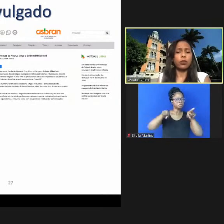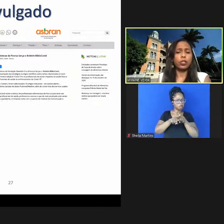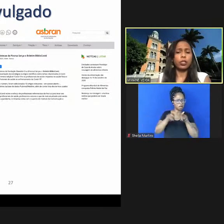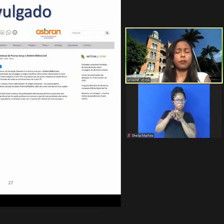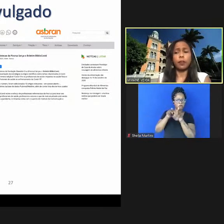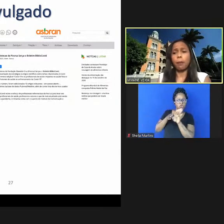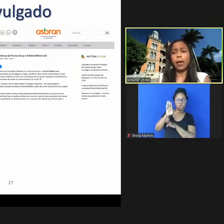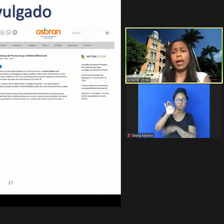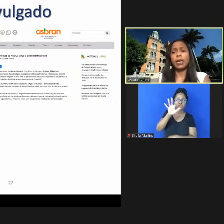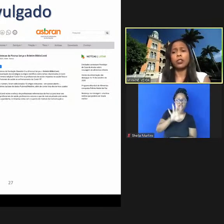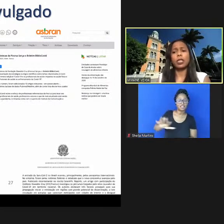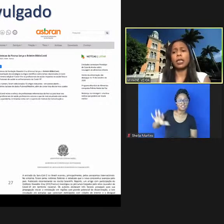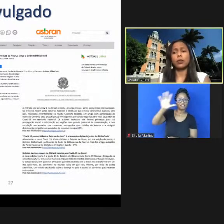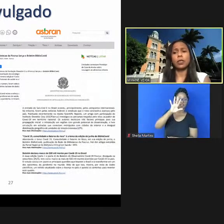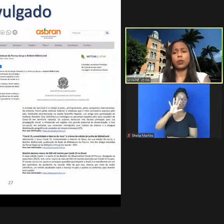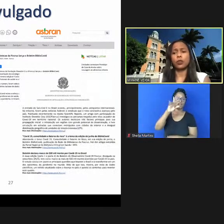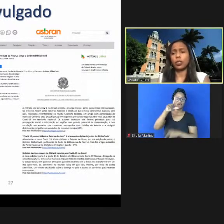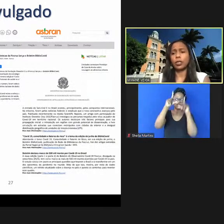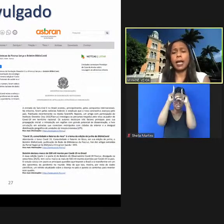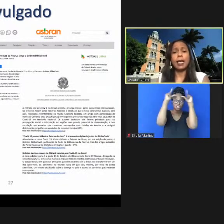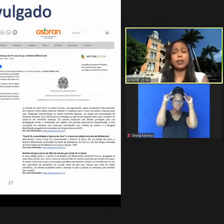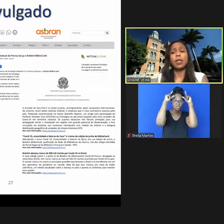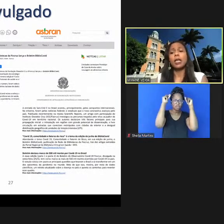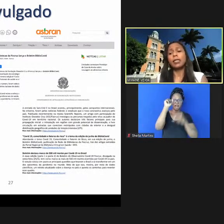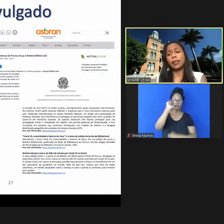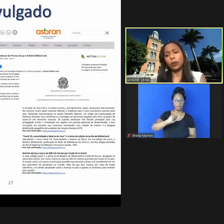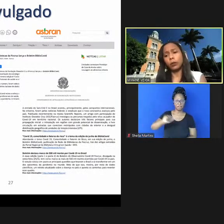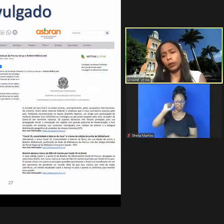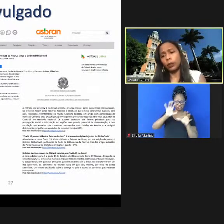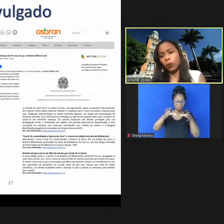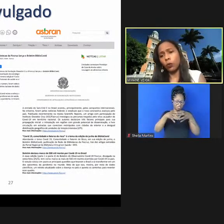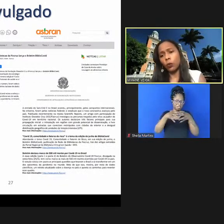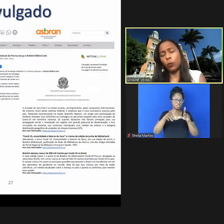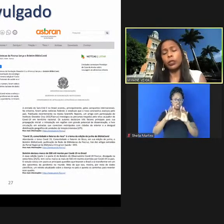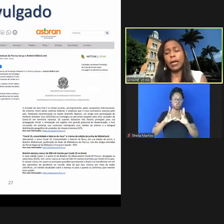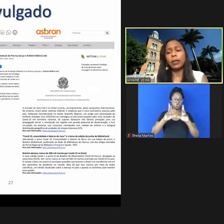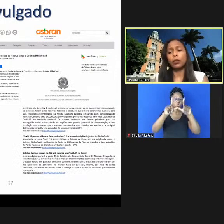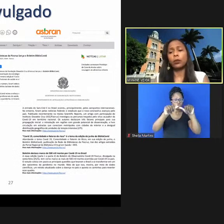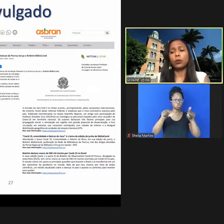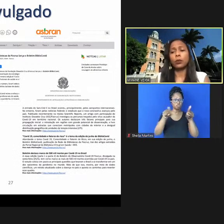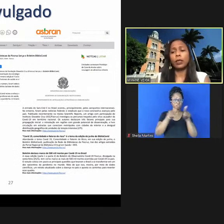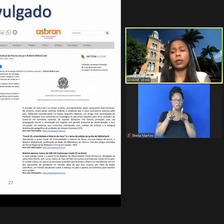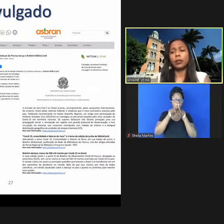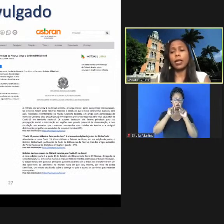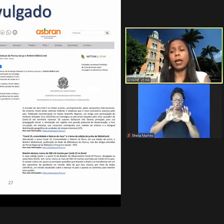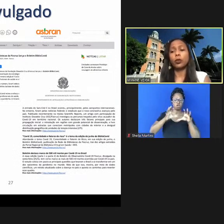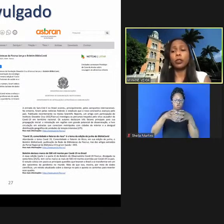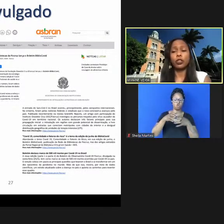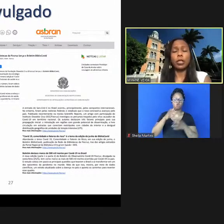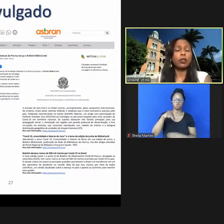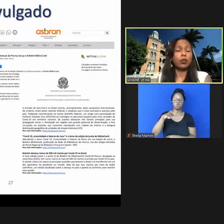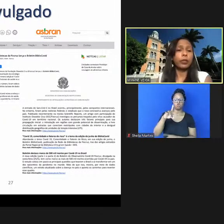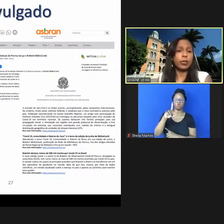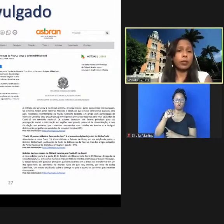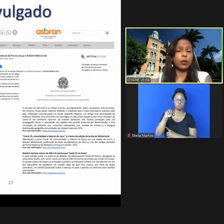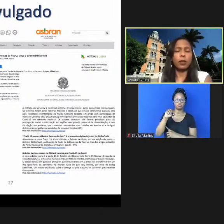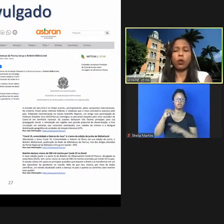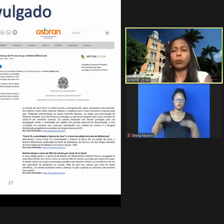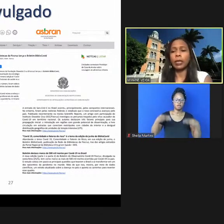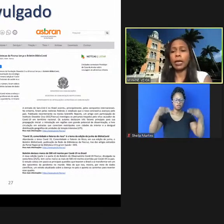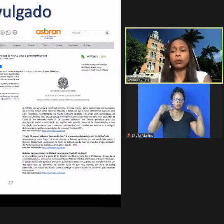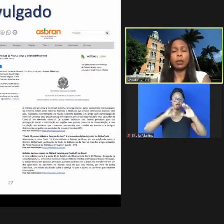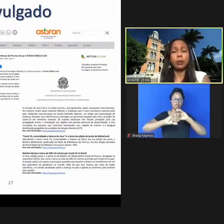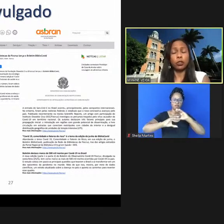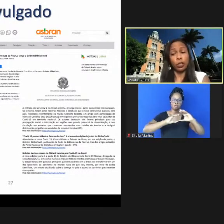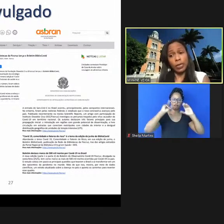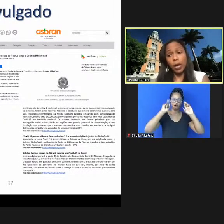Federal de Enfermagem Associações de Classe e até o comunicado do Ministério das Comunicações é um